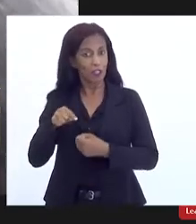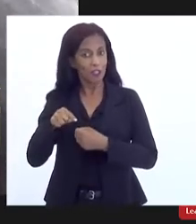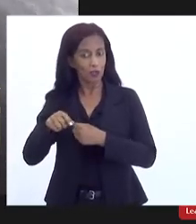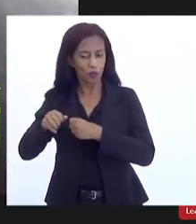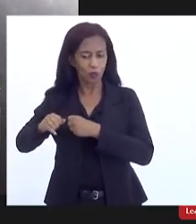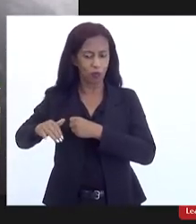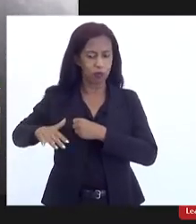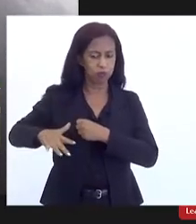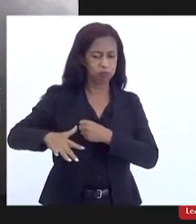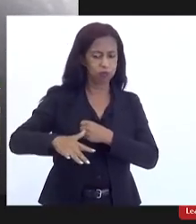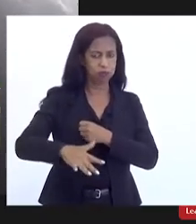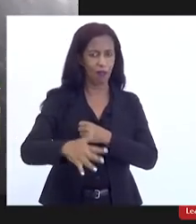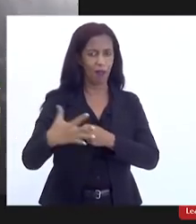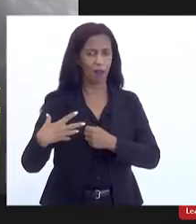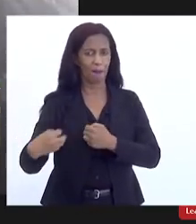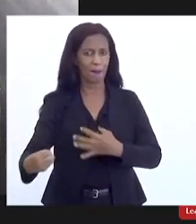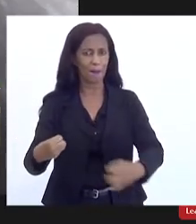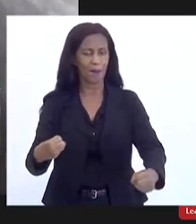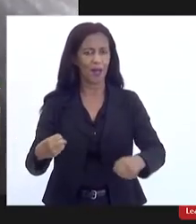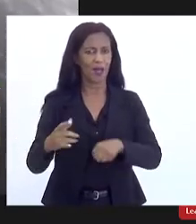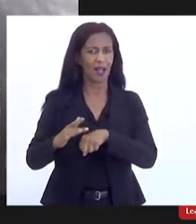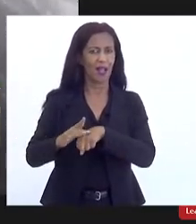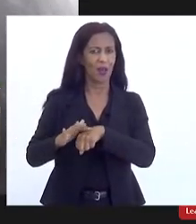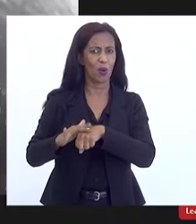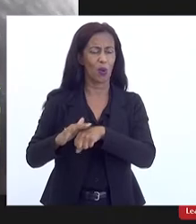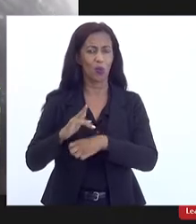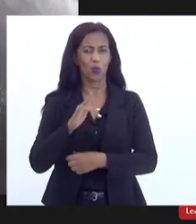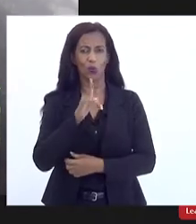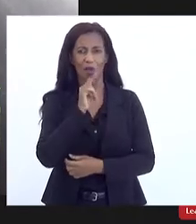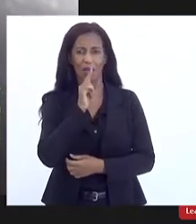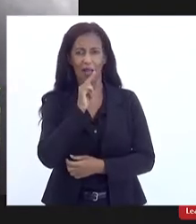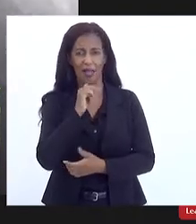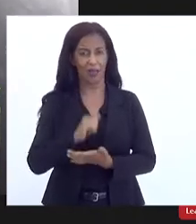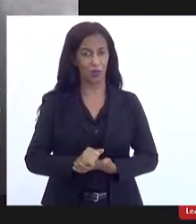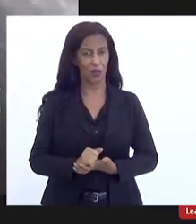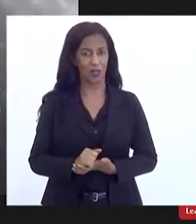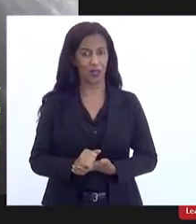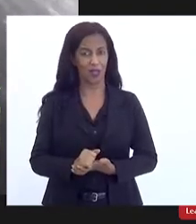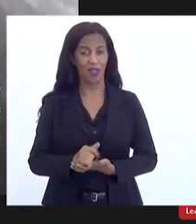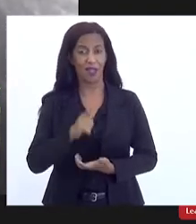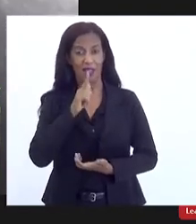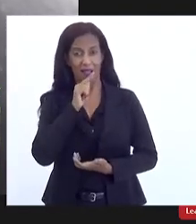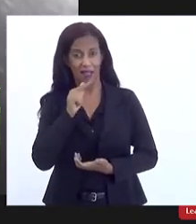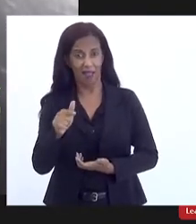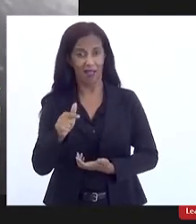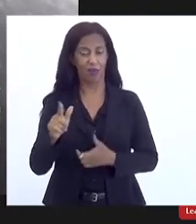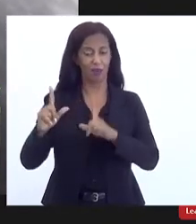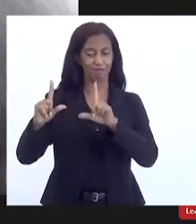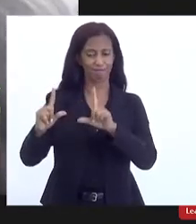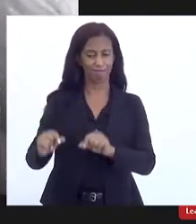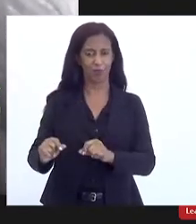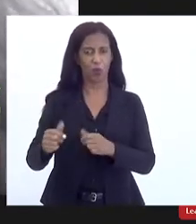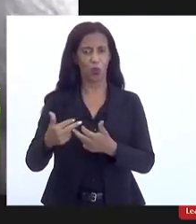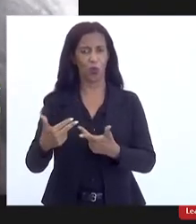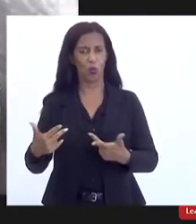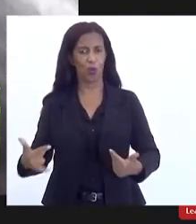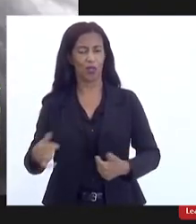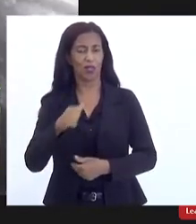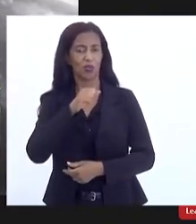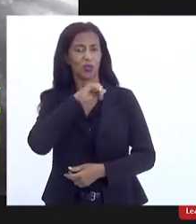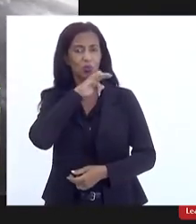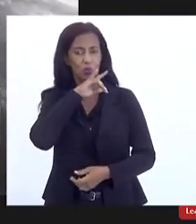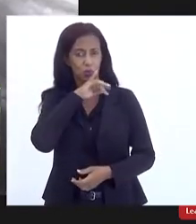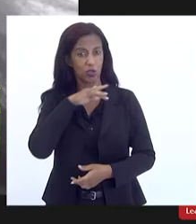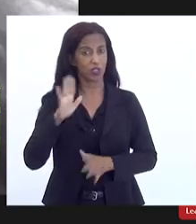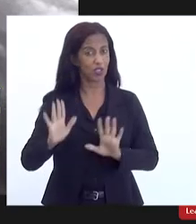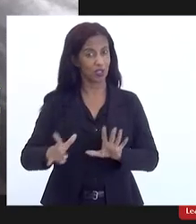e quanto mais contaminada a água mais cara e de menos qualidade é a água que é servida que já tem a dificuldade